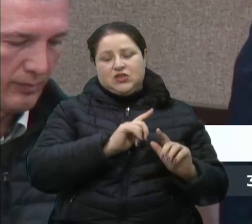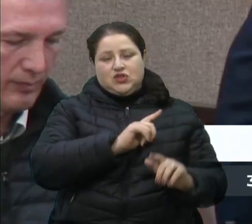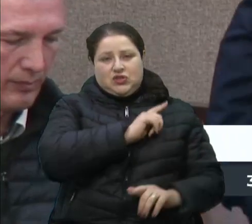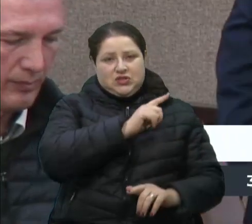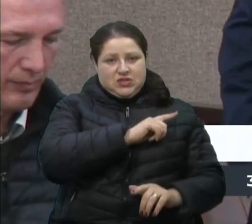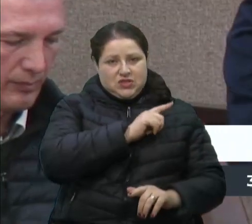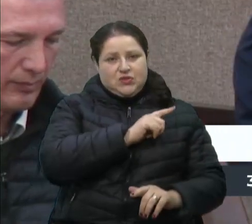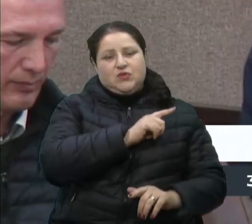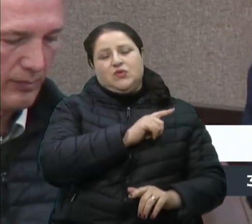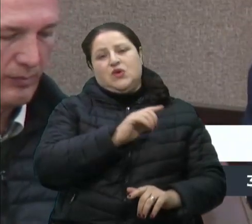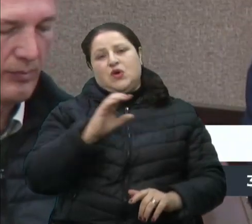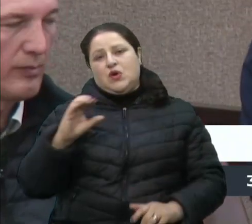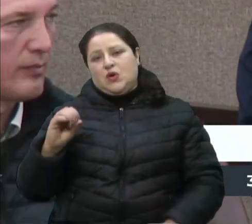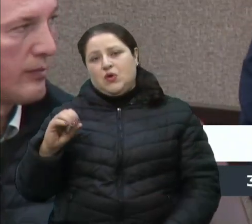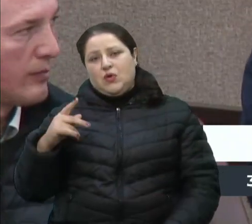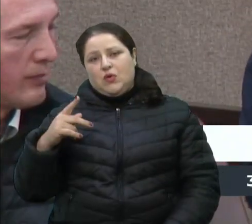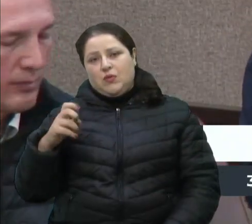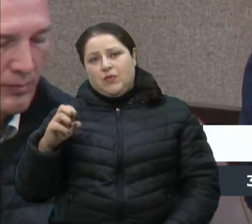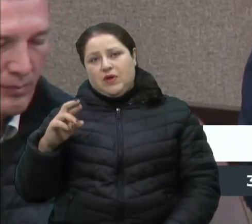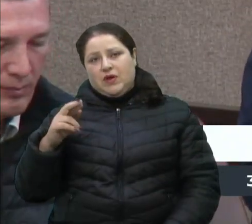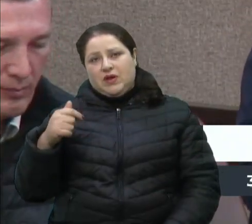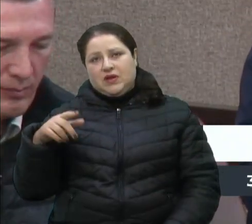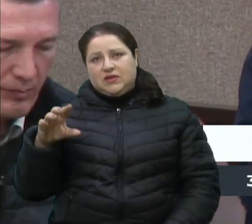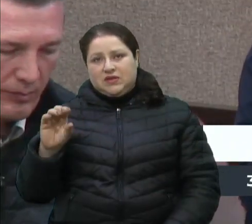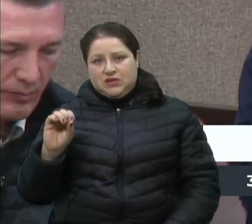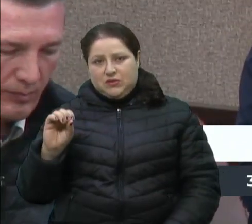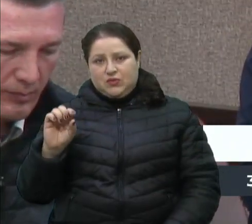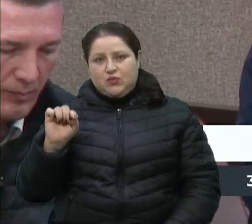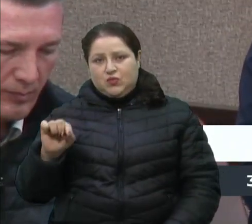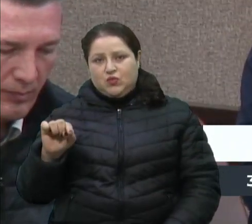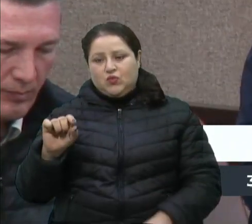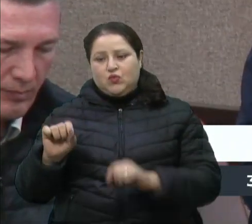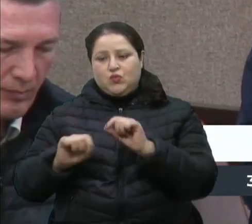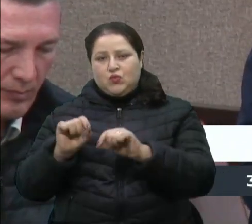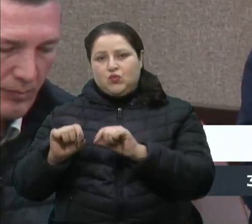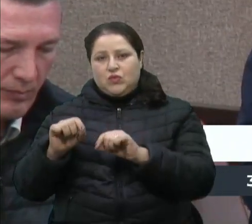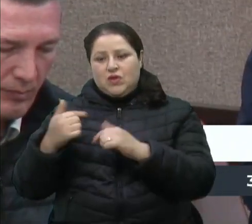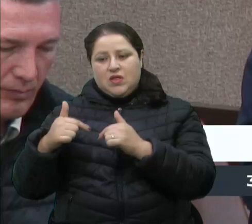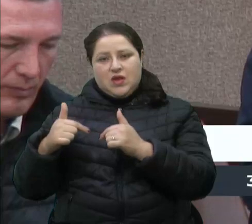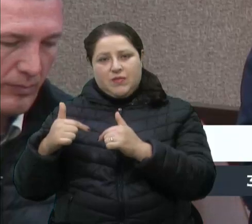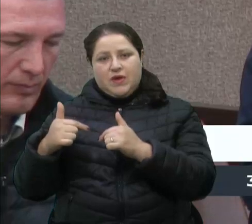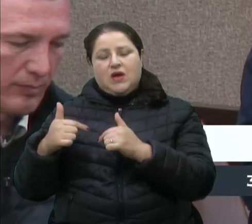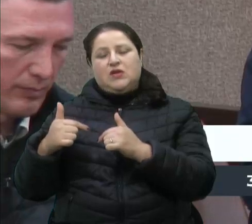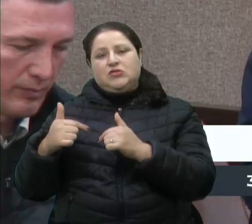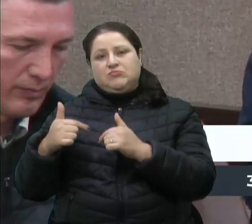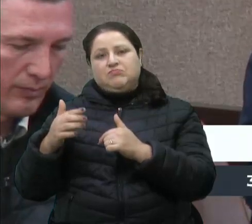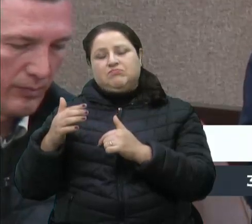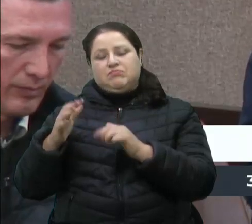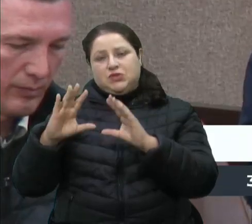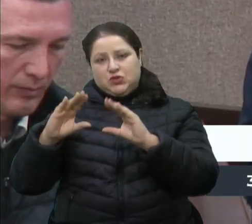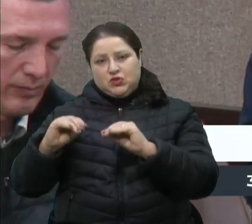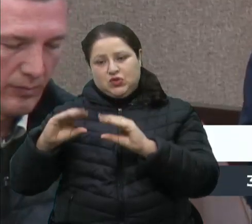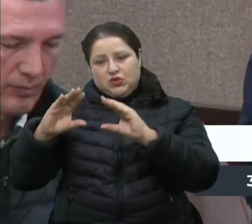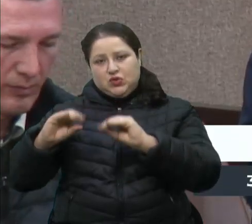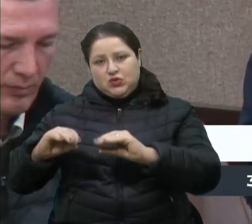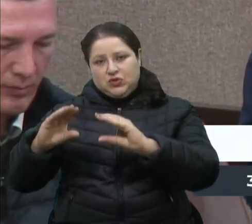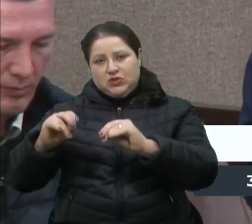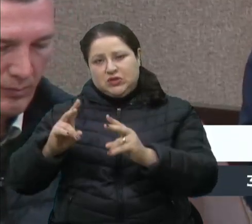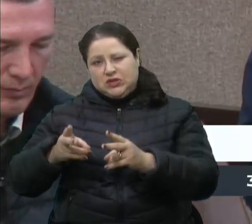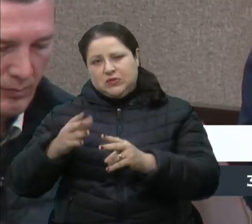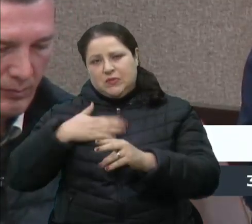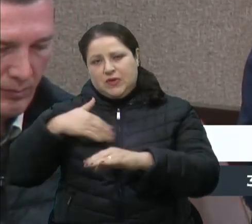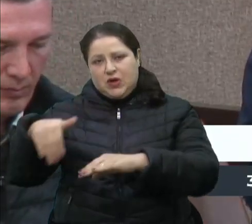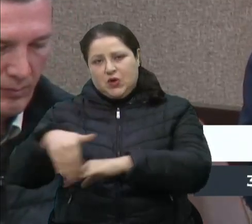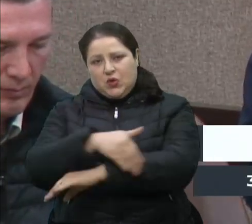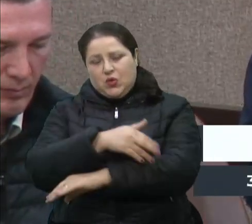operação da Codeca, o trabalho, todas as noites, na minha rua, meia-noite, meia-noite